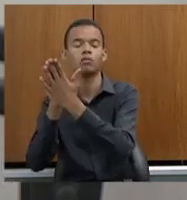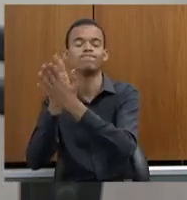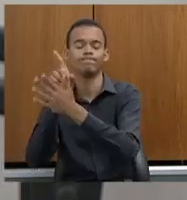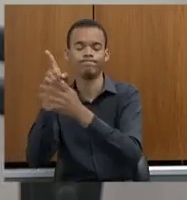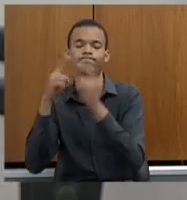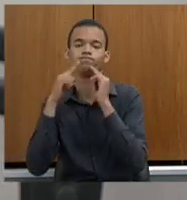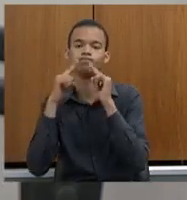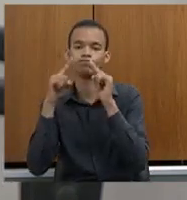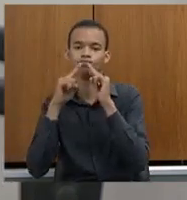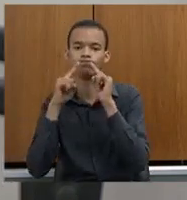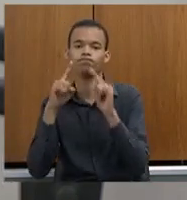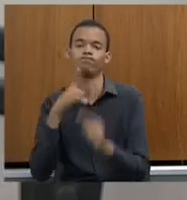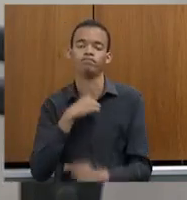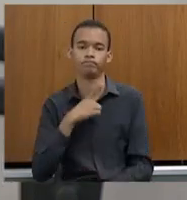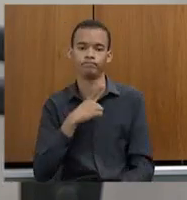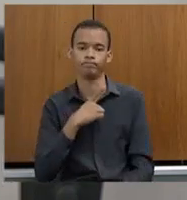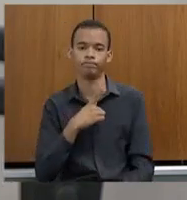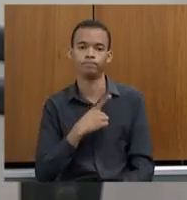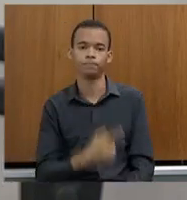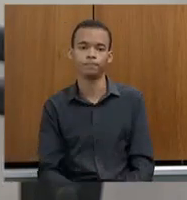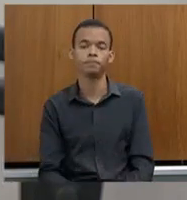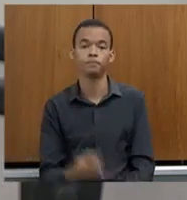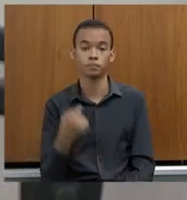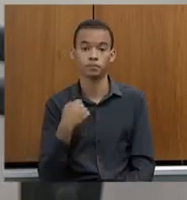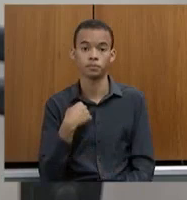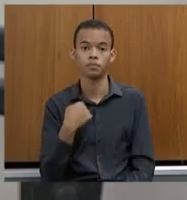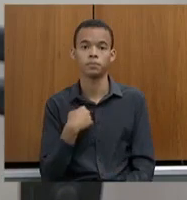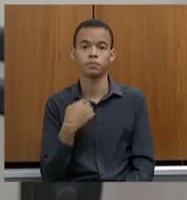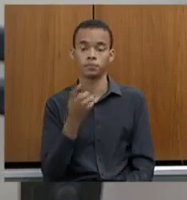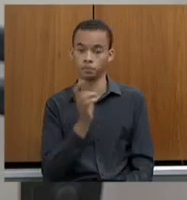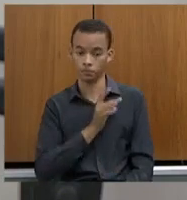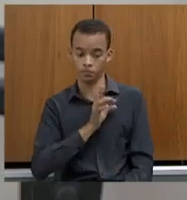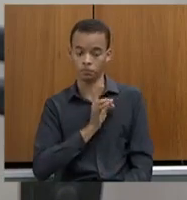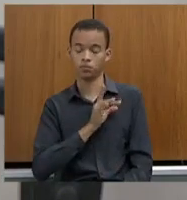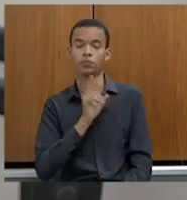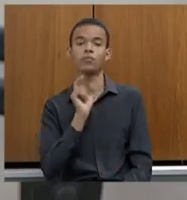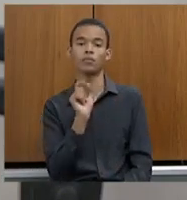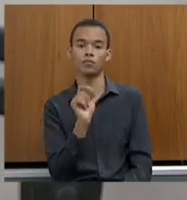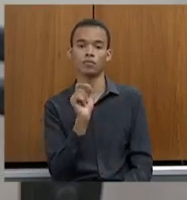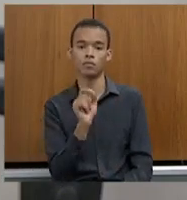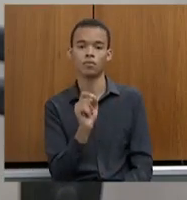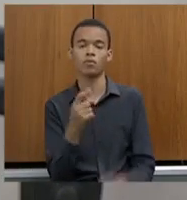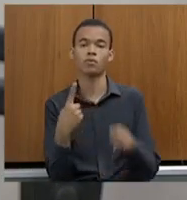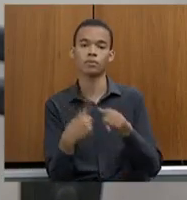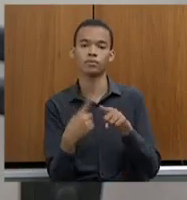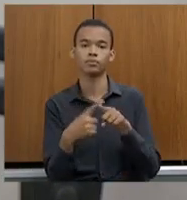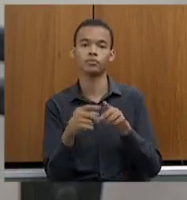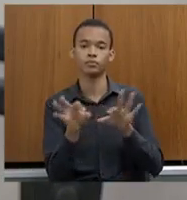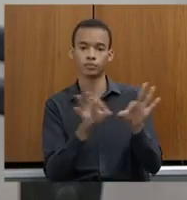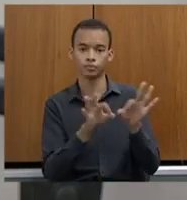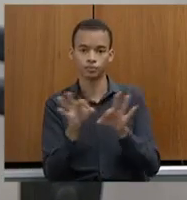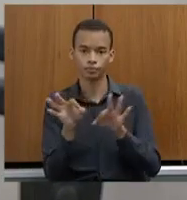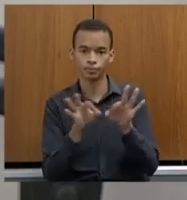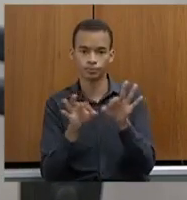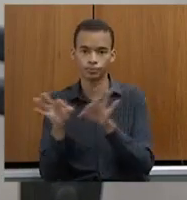recursos. Eu tenho, eu temo muito que essa otimização dos recursos do efetivo humano resolva um